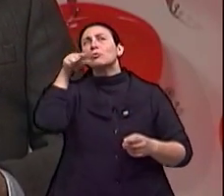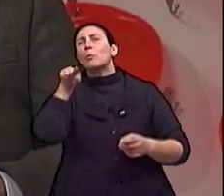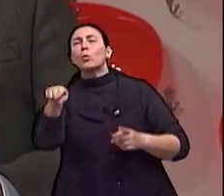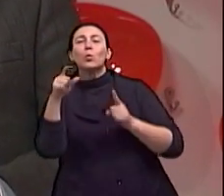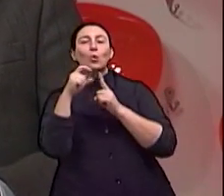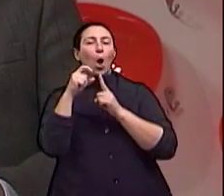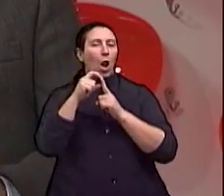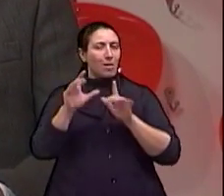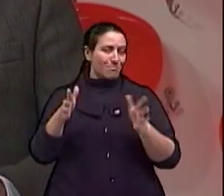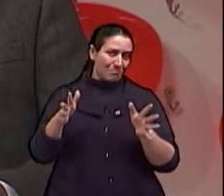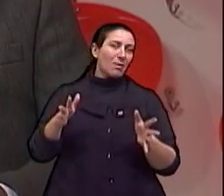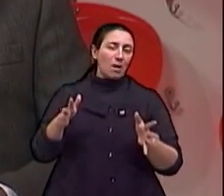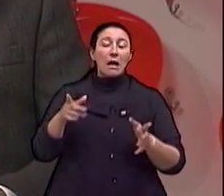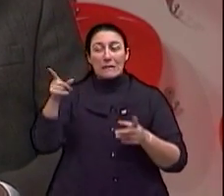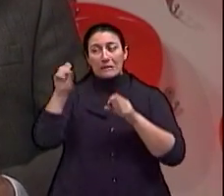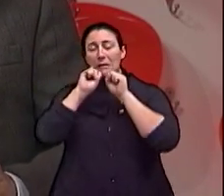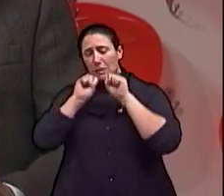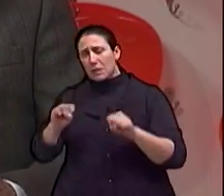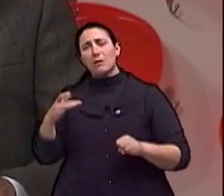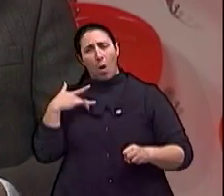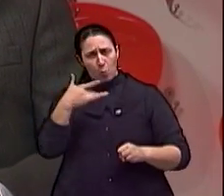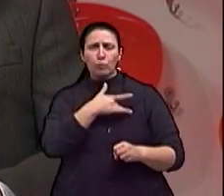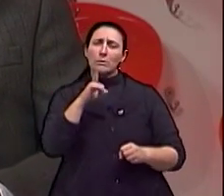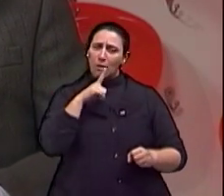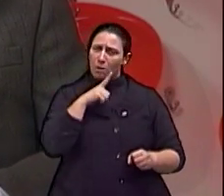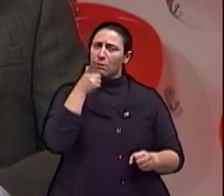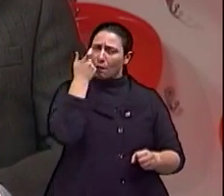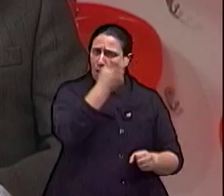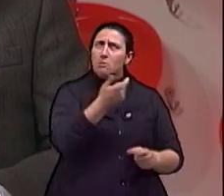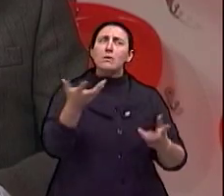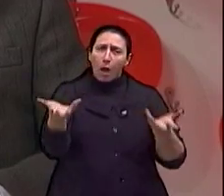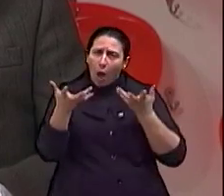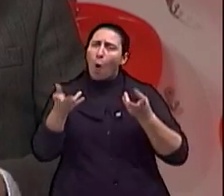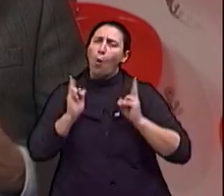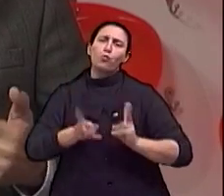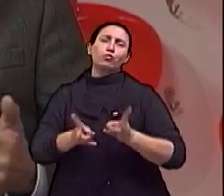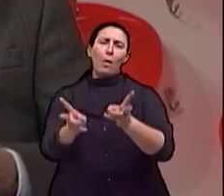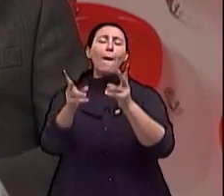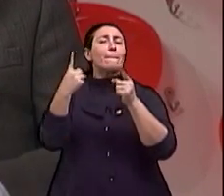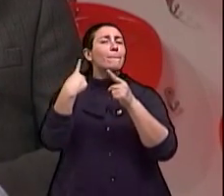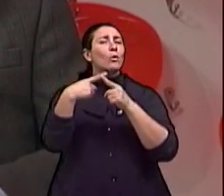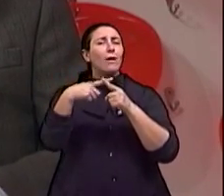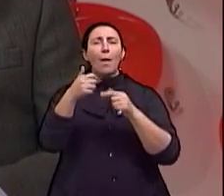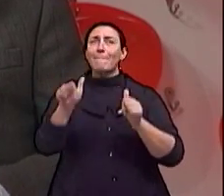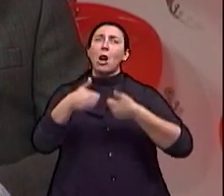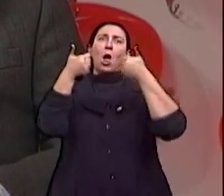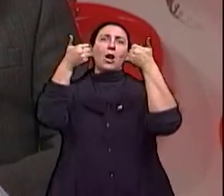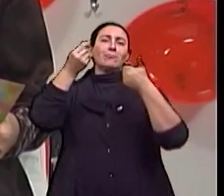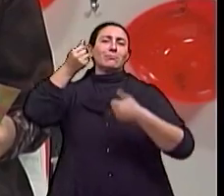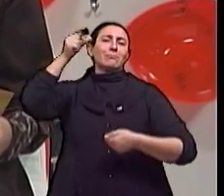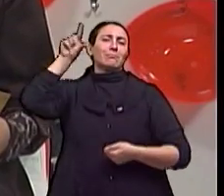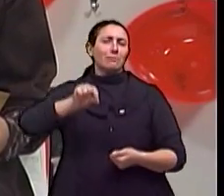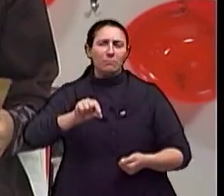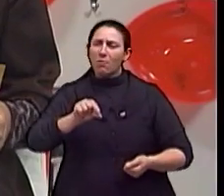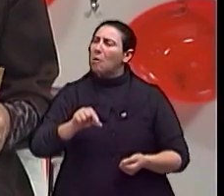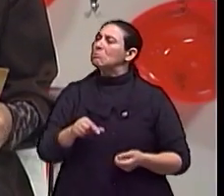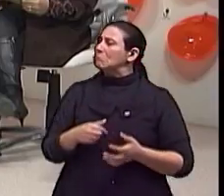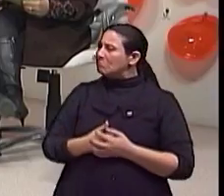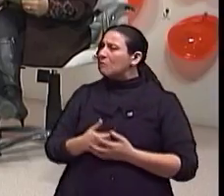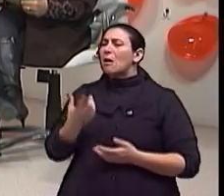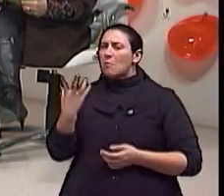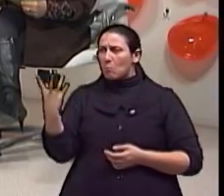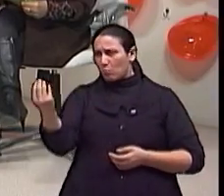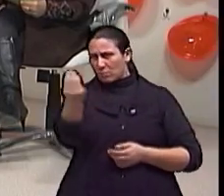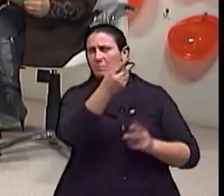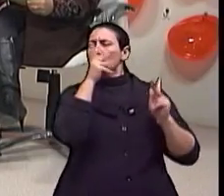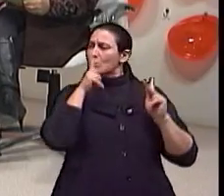eles têm... A Secretaria da Saúde tem todo o interesse em que esse convênio seja mantido, né, porque o custo é muito menor. Mas a população ainda tem todo